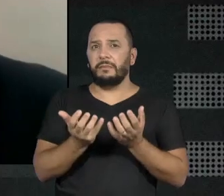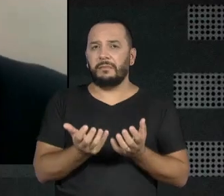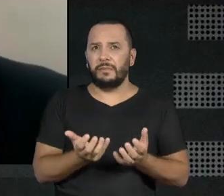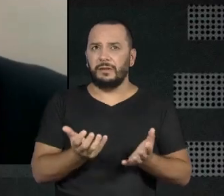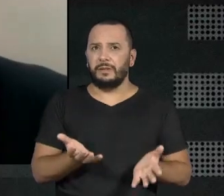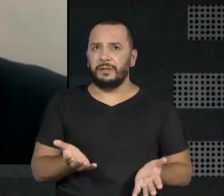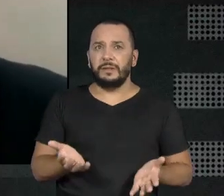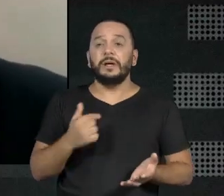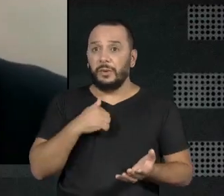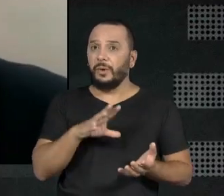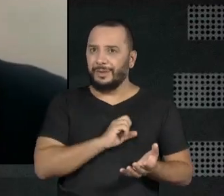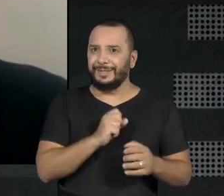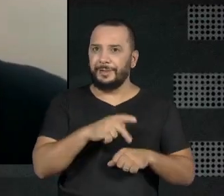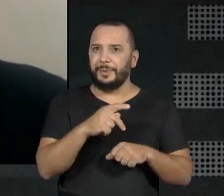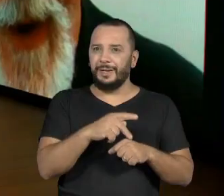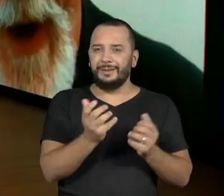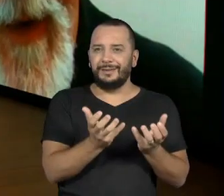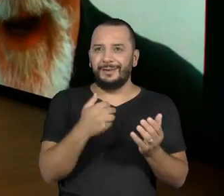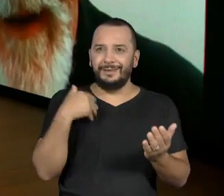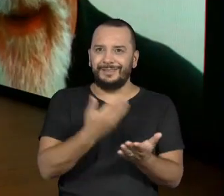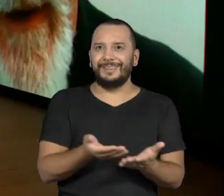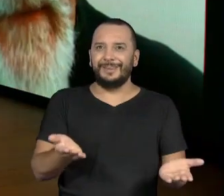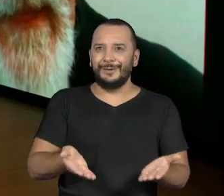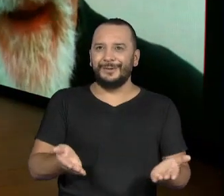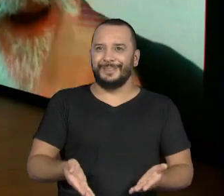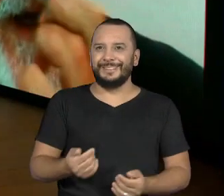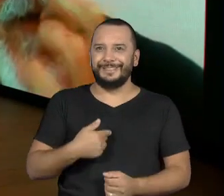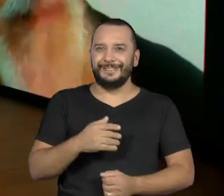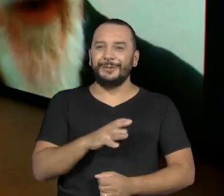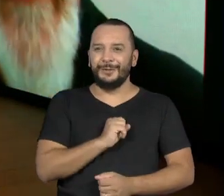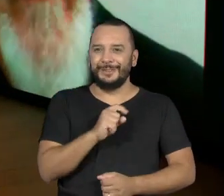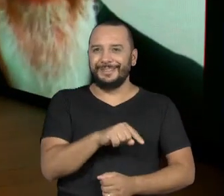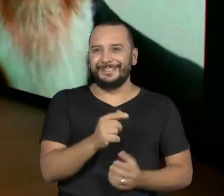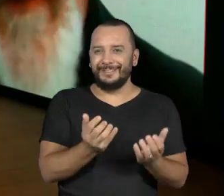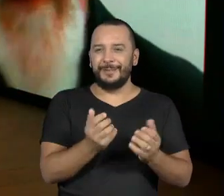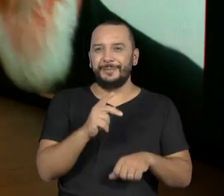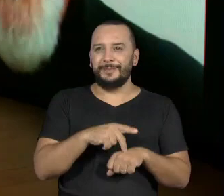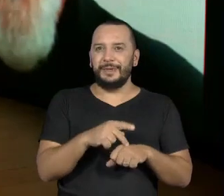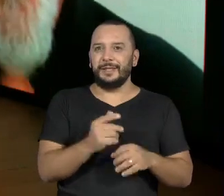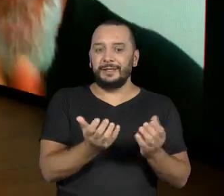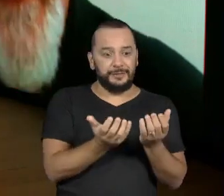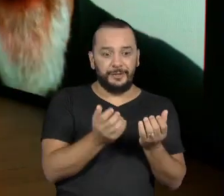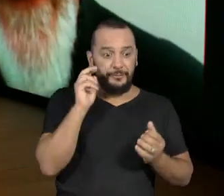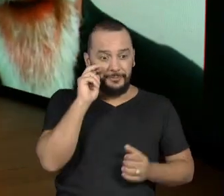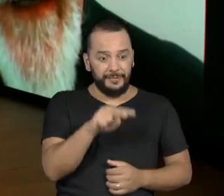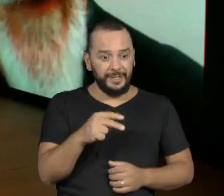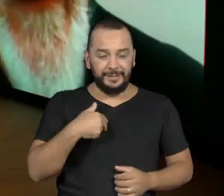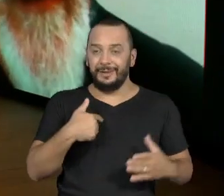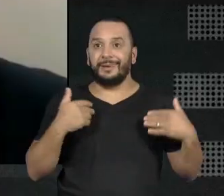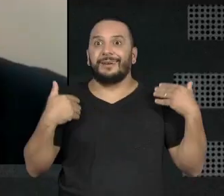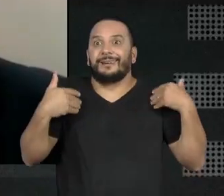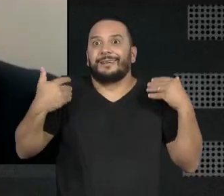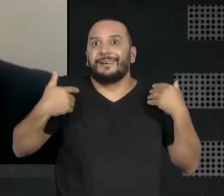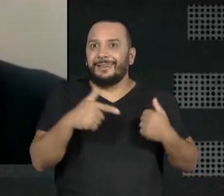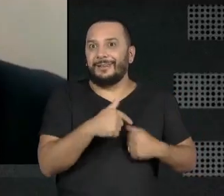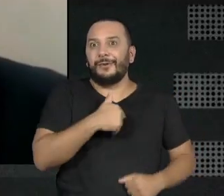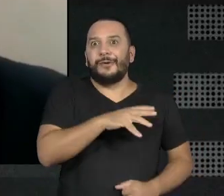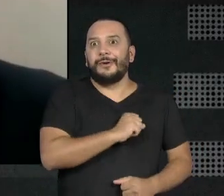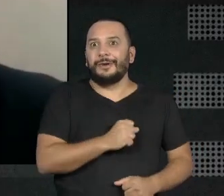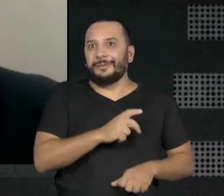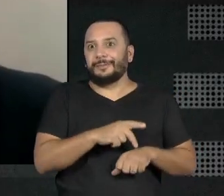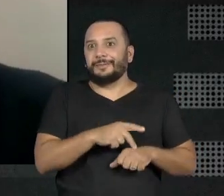apaixonei pelo paralepípedo, até hoje eu tenho um rolo clima. Eu não posso ver o paralepípedo, já fico, fica citado.